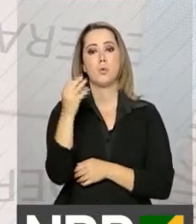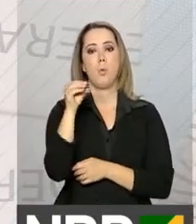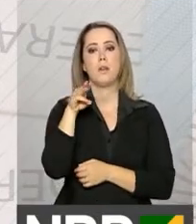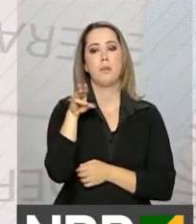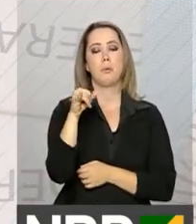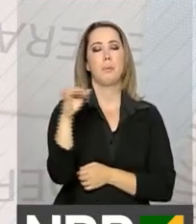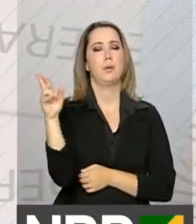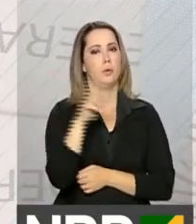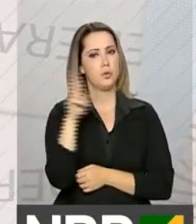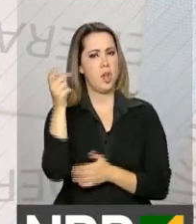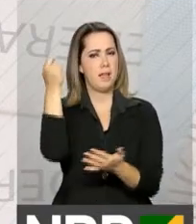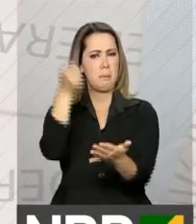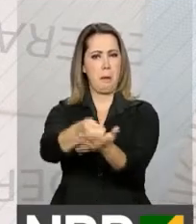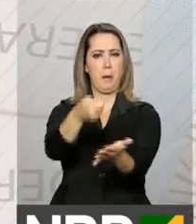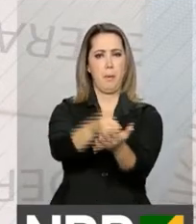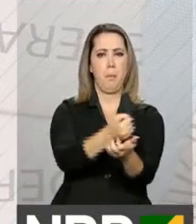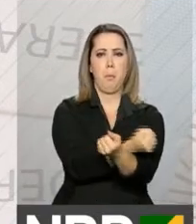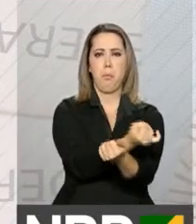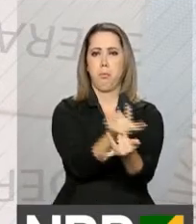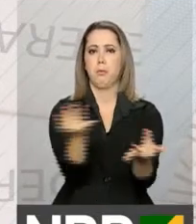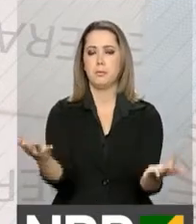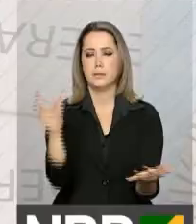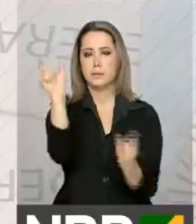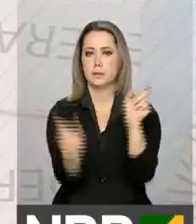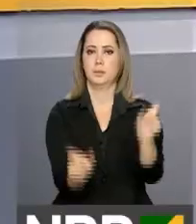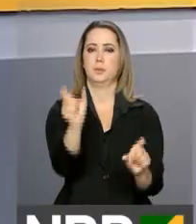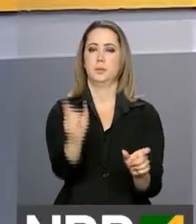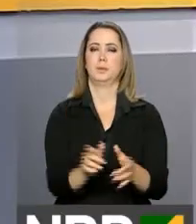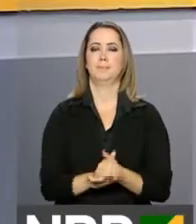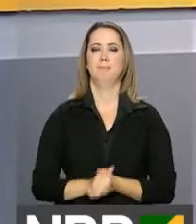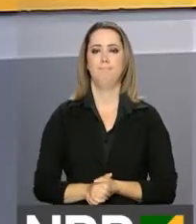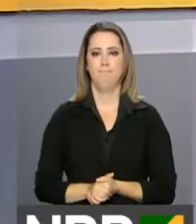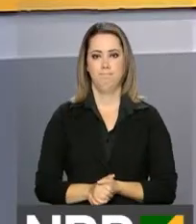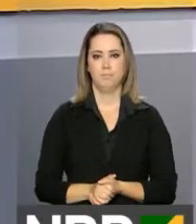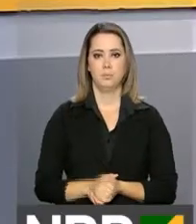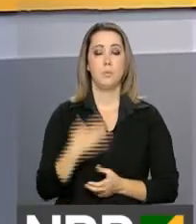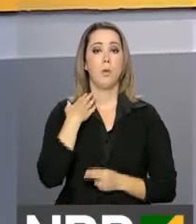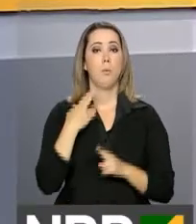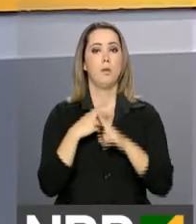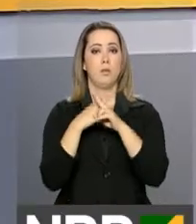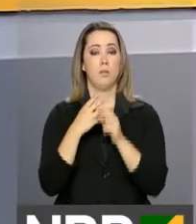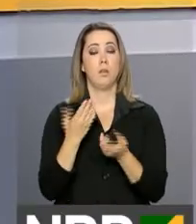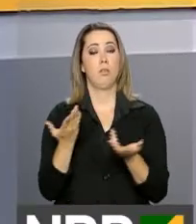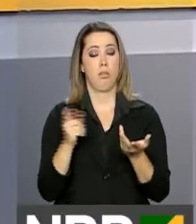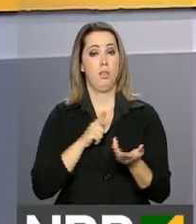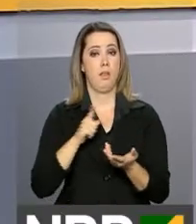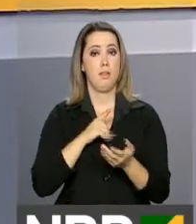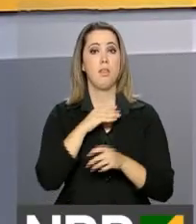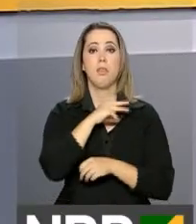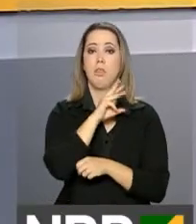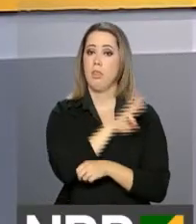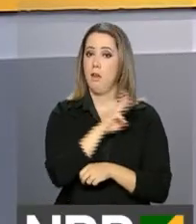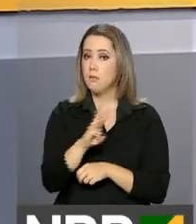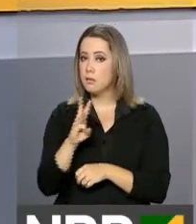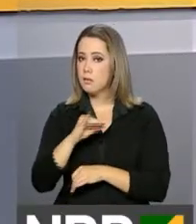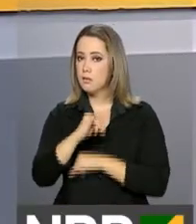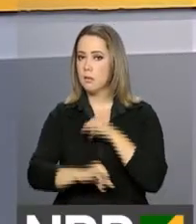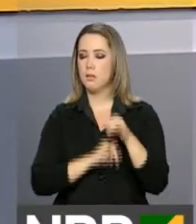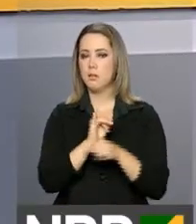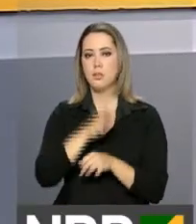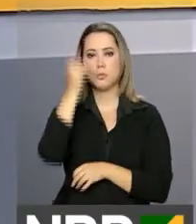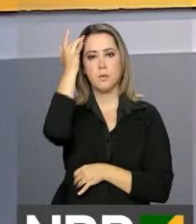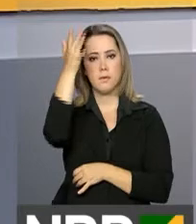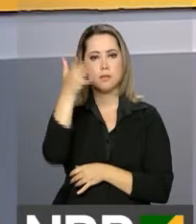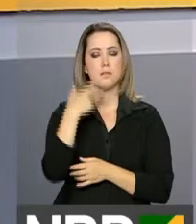bilhões inicialmente previstos. E a Caixa criou um serviço na internet para facilitar o